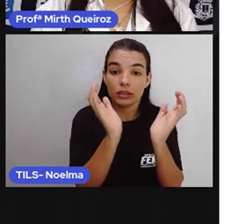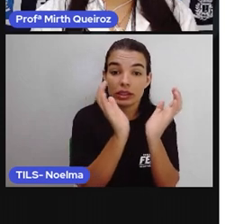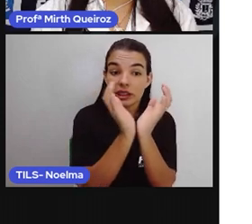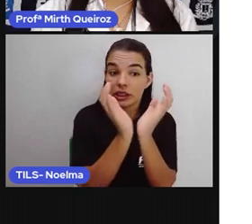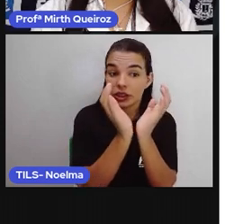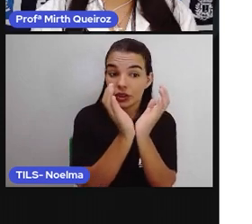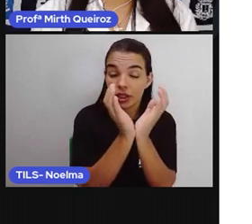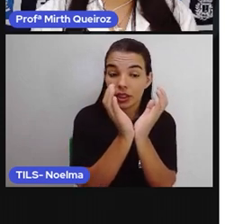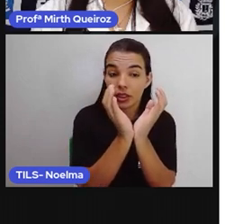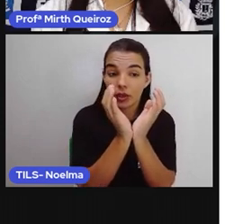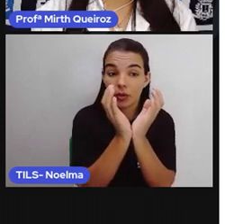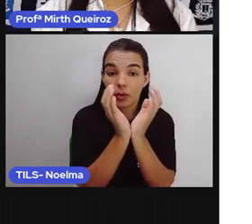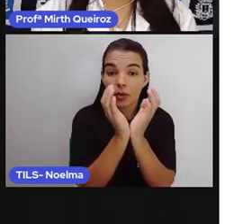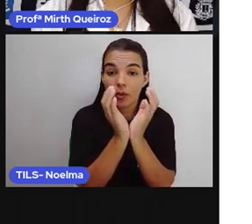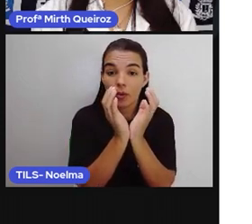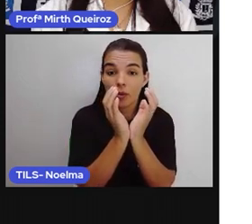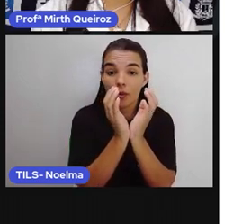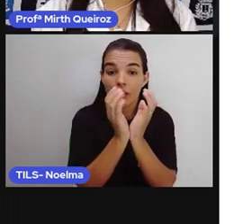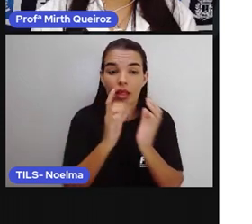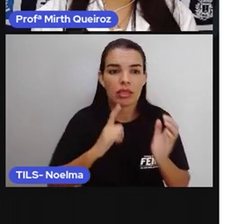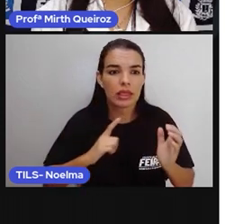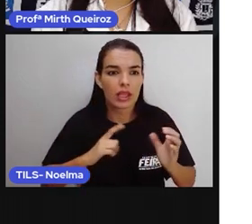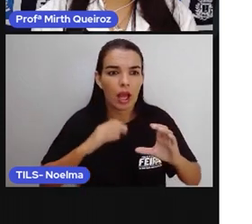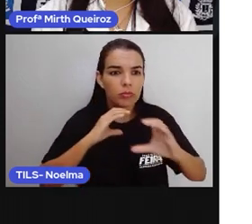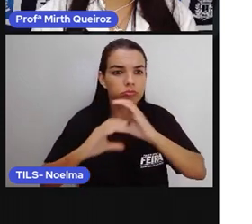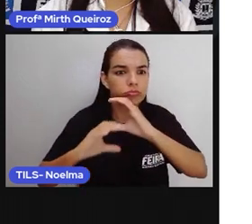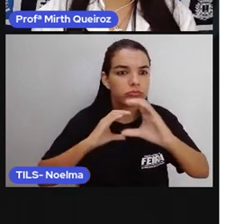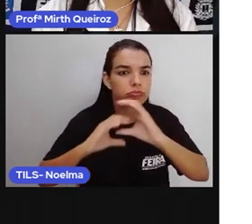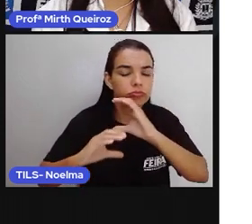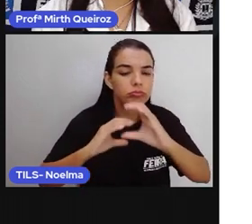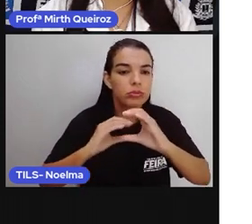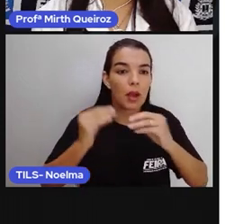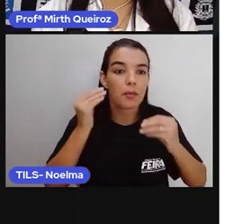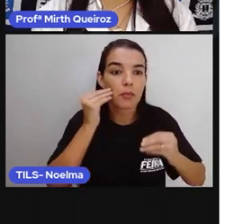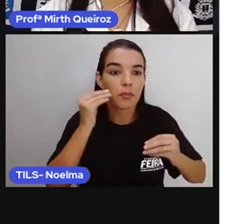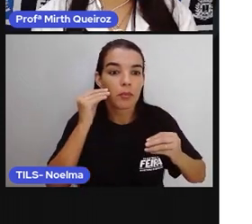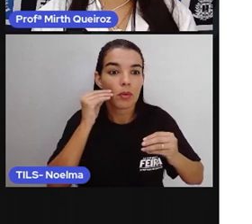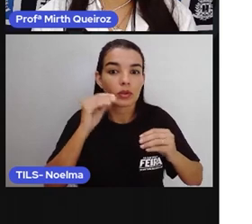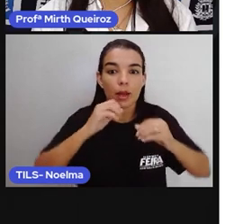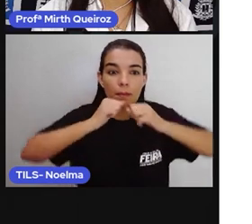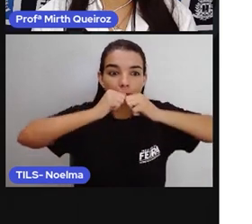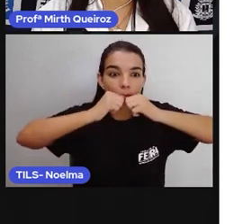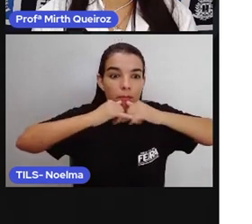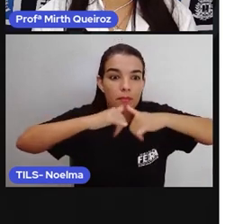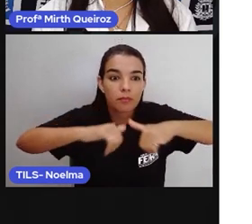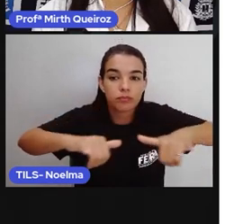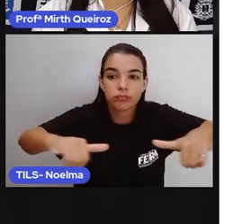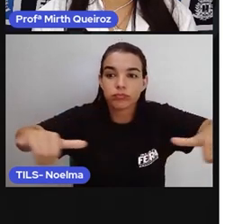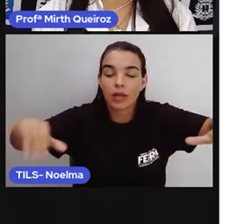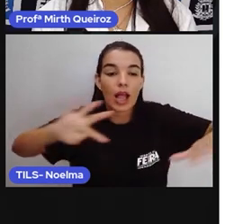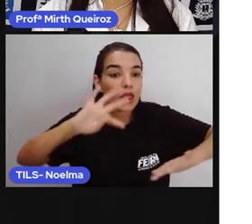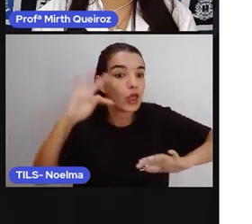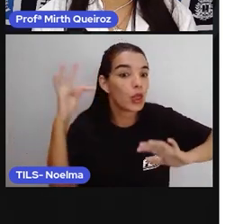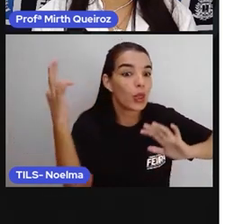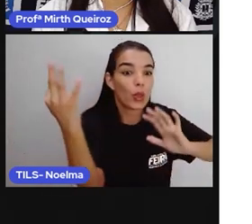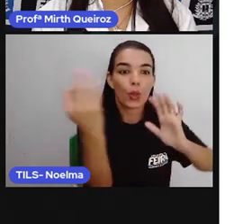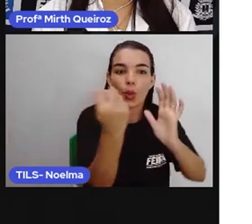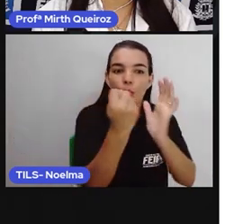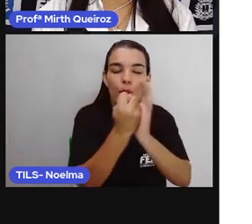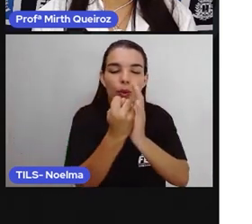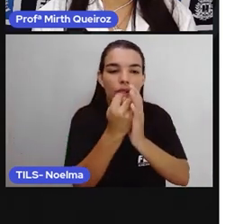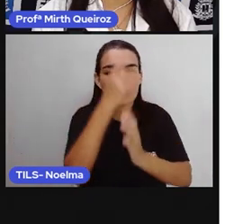Por ser um gênero massivo de comunicação, atinge a todas as famadas da população, trazendo informações e